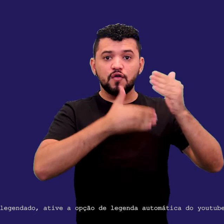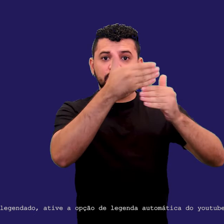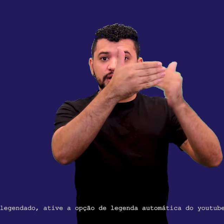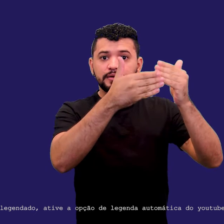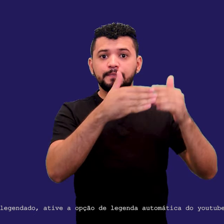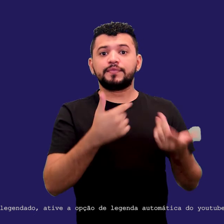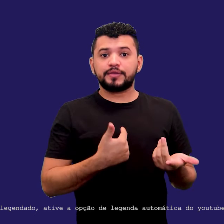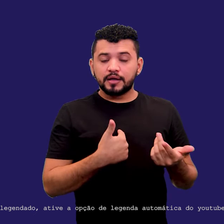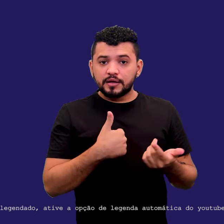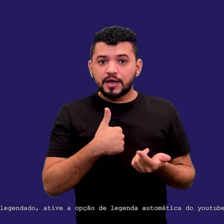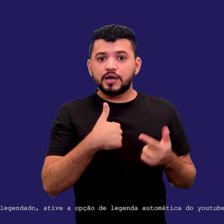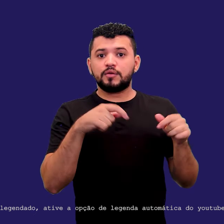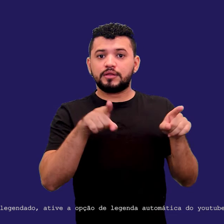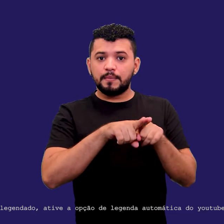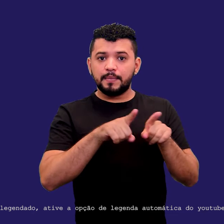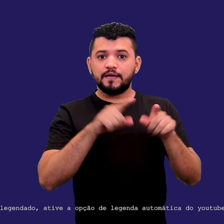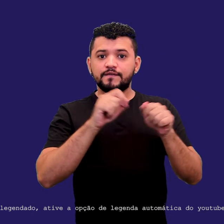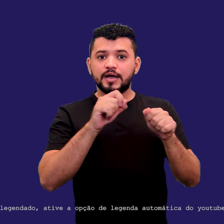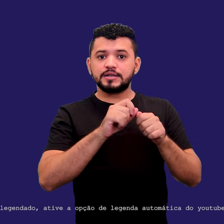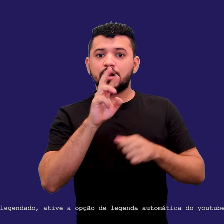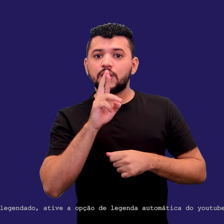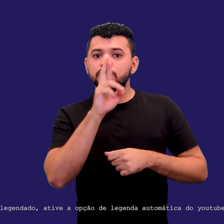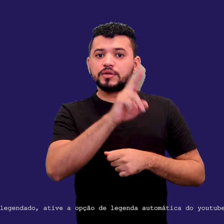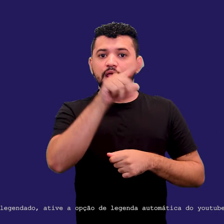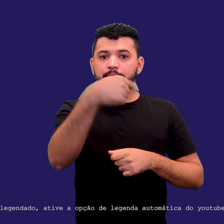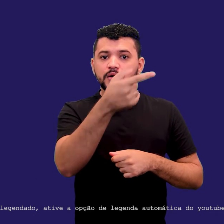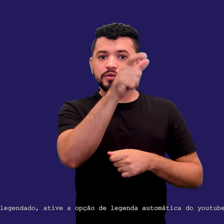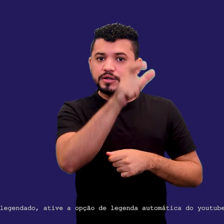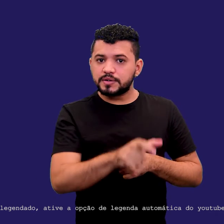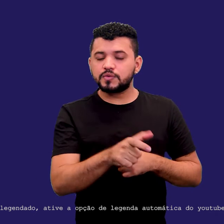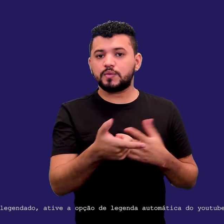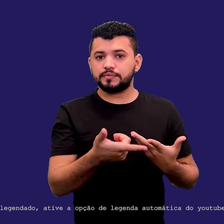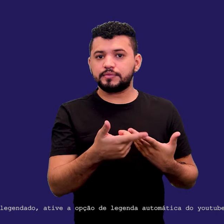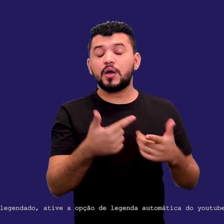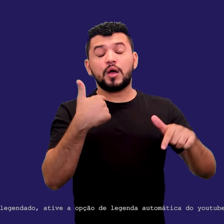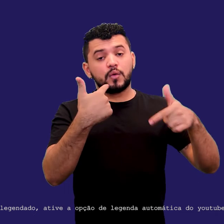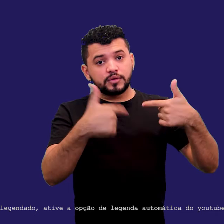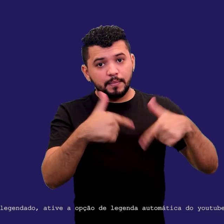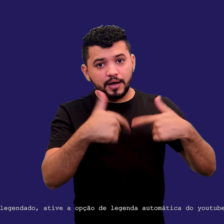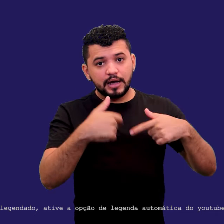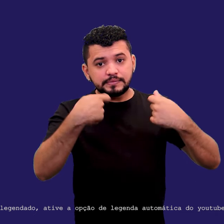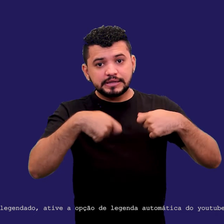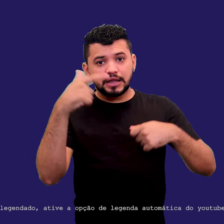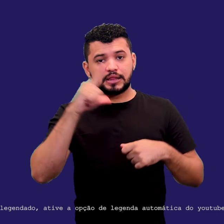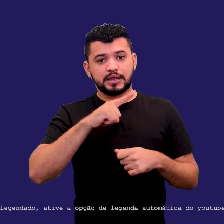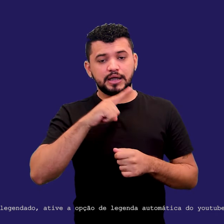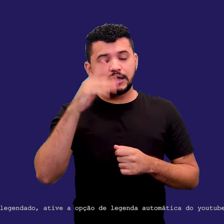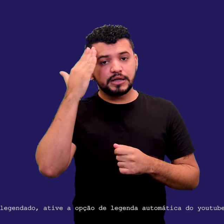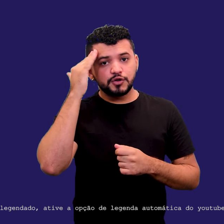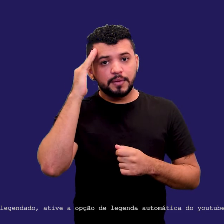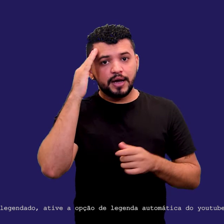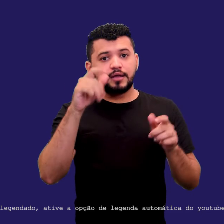grandes resultados para outras pessoas também. Então, o trabalho, ele tem que ser entendido como algo que é feito para mim.